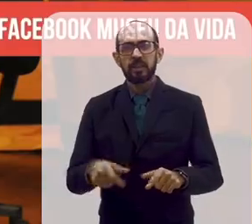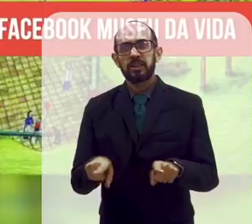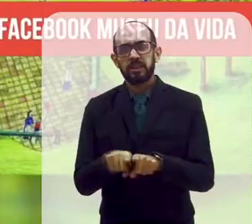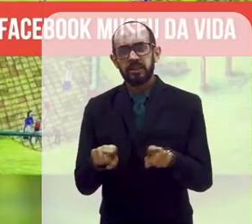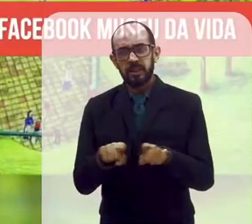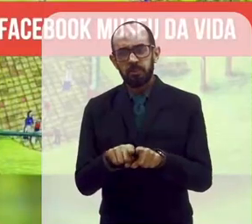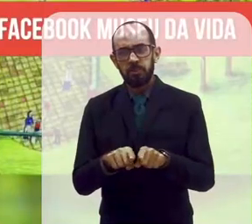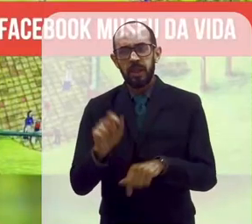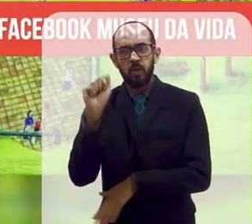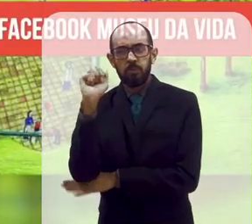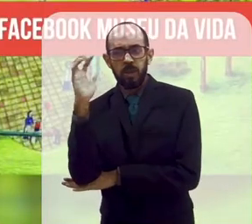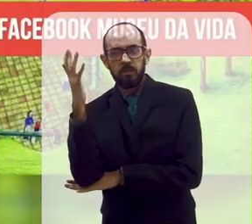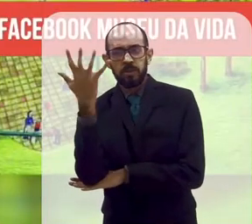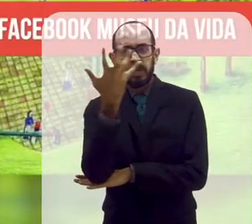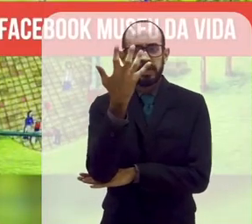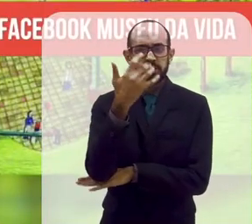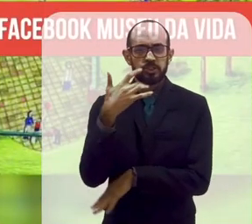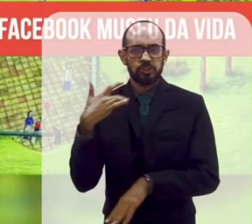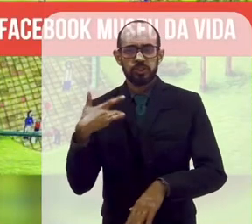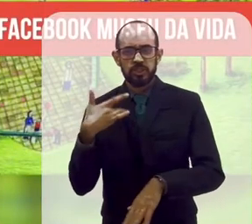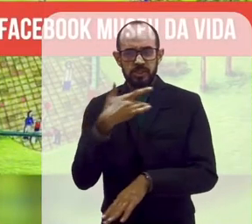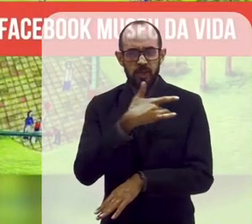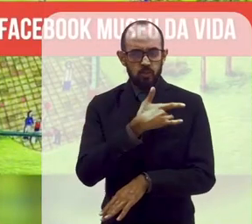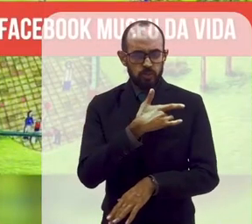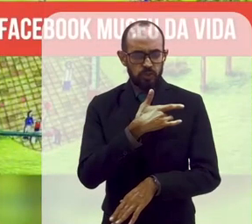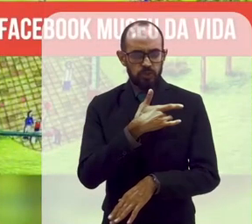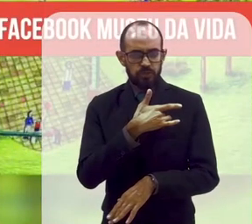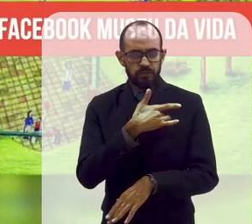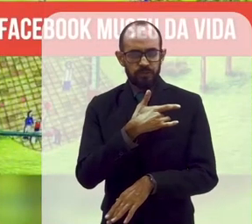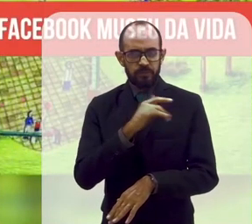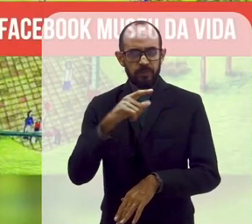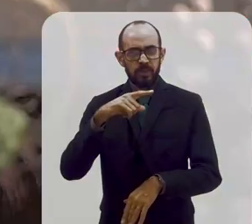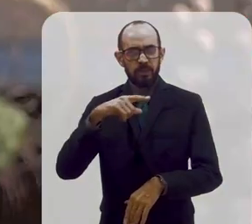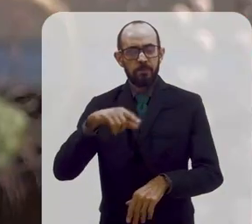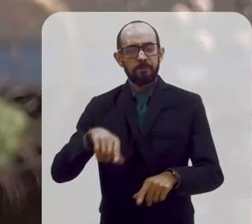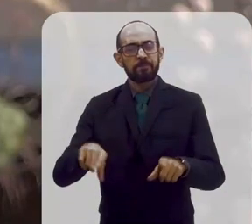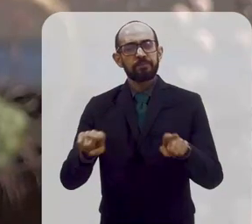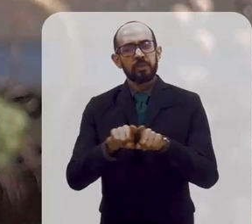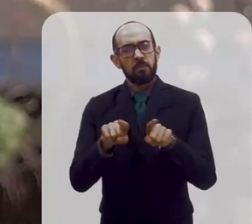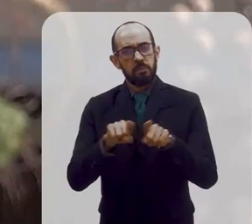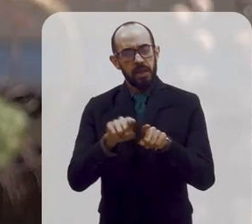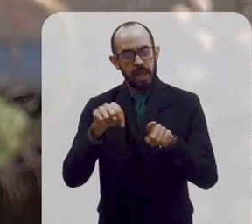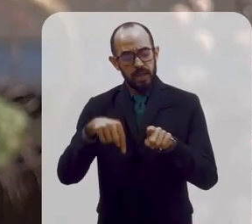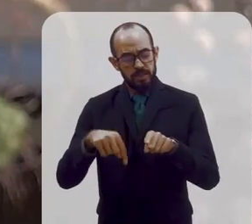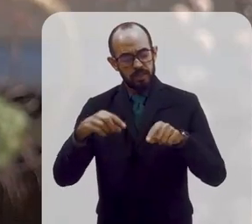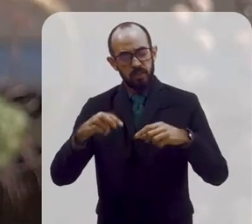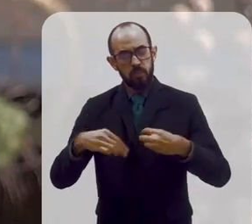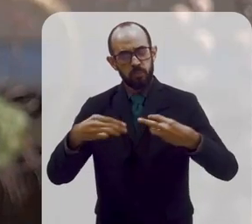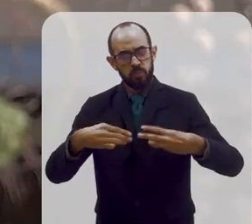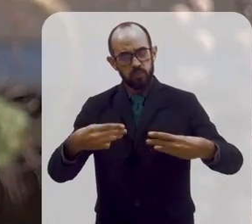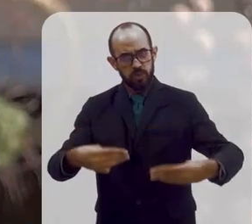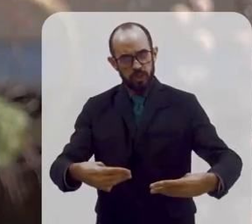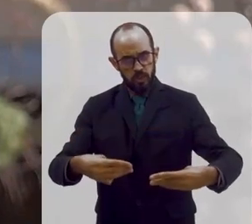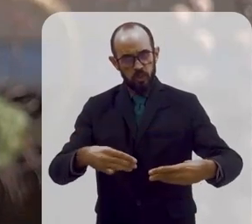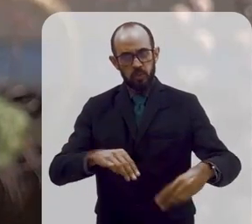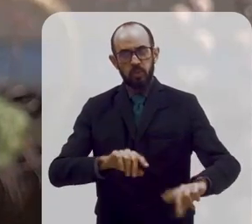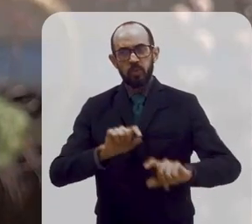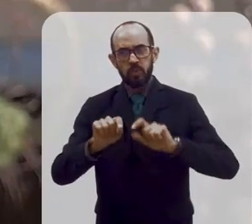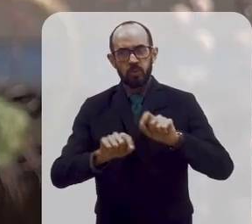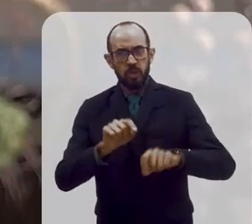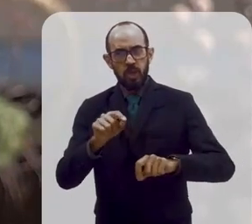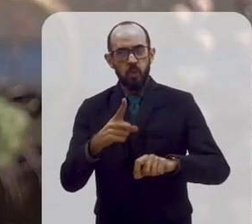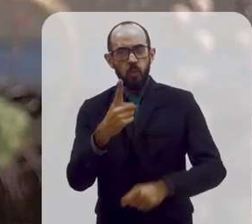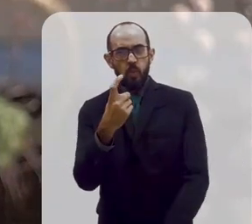trabalho forte com meio ambiente e saúde. Nós temos aqui, nós somos um museu, talvez até onde eu saiba,